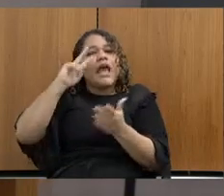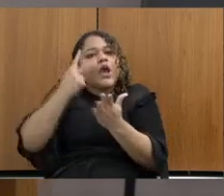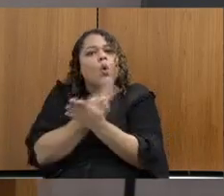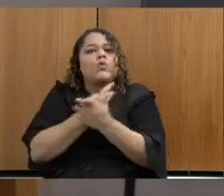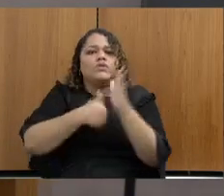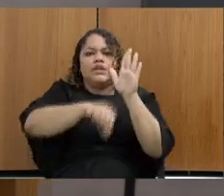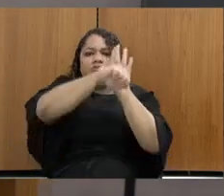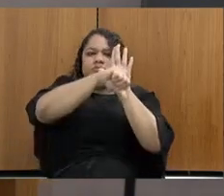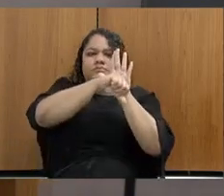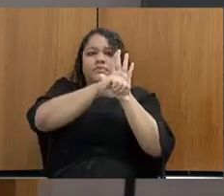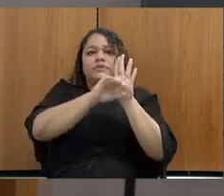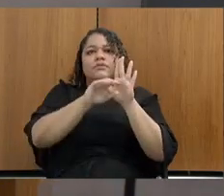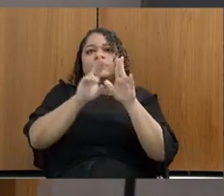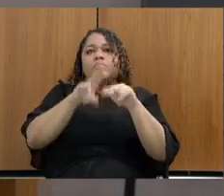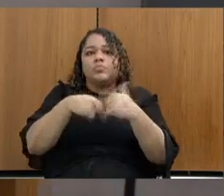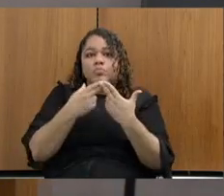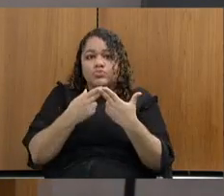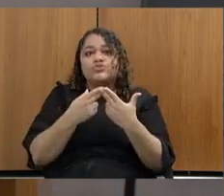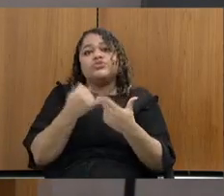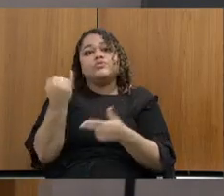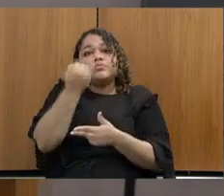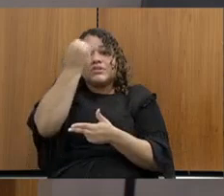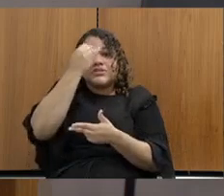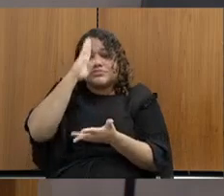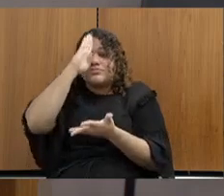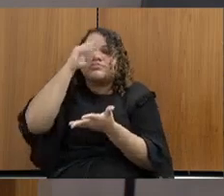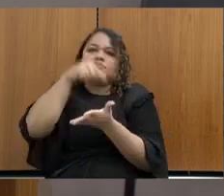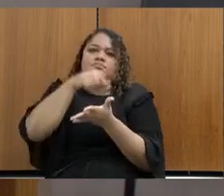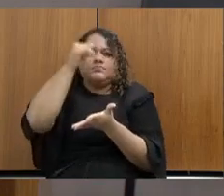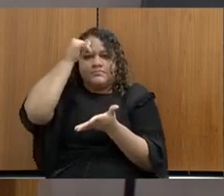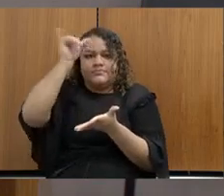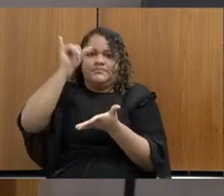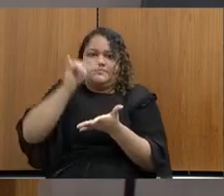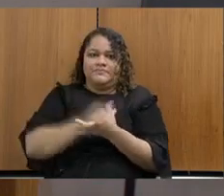a nossa subsecretaria mais importante é a de prevenção.